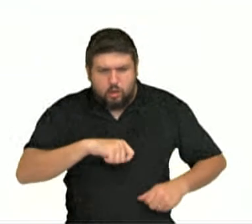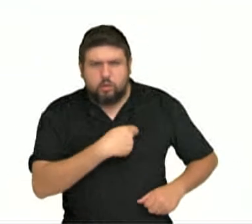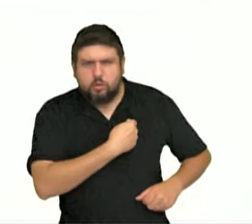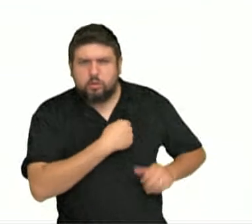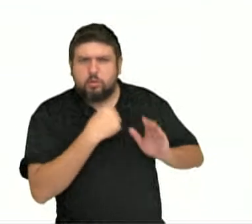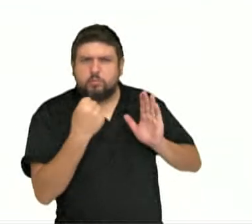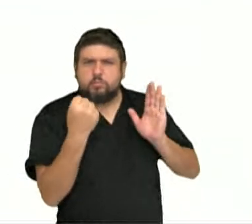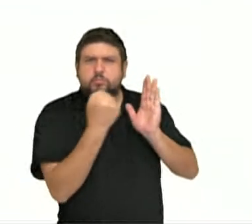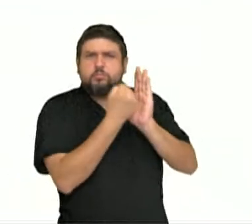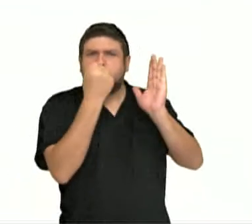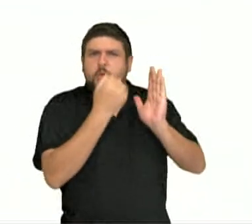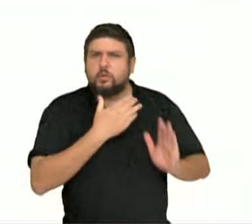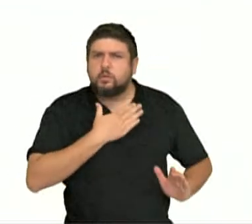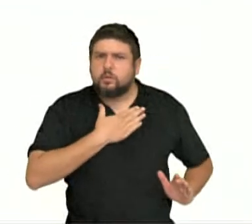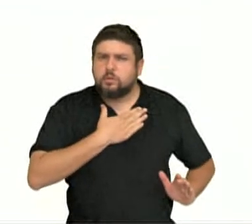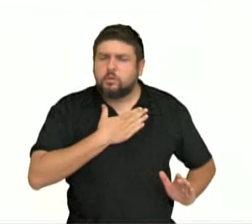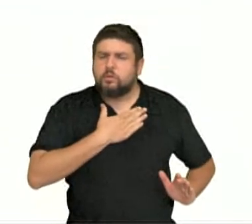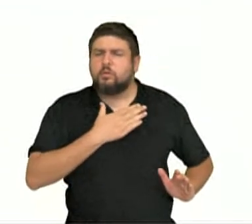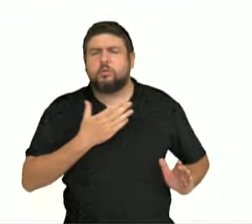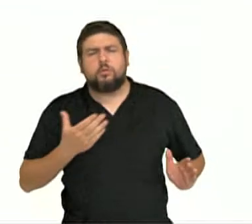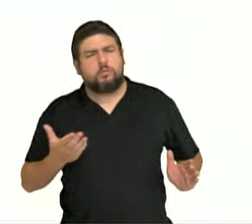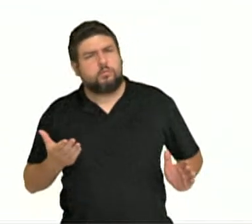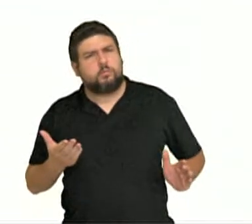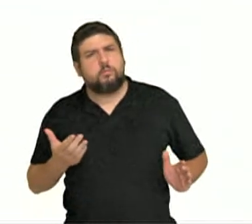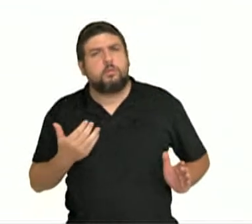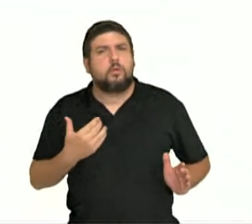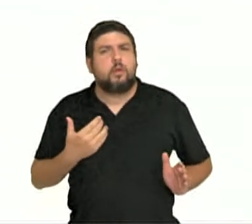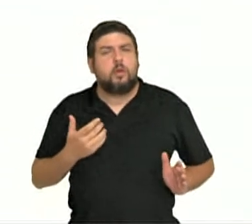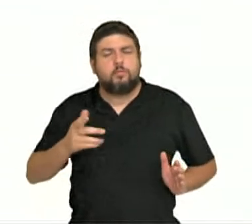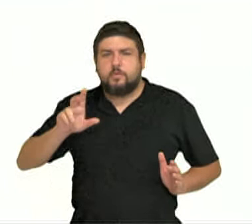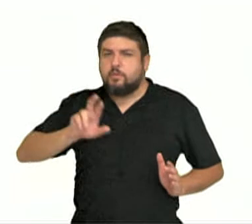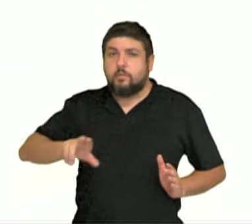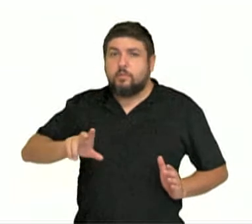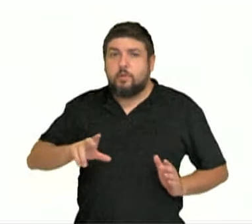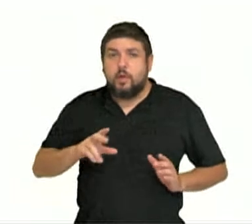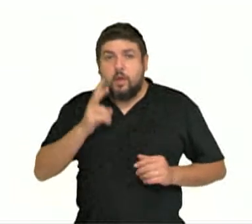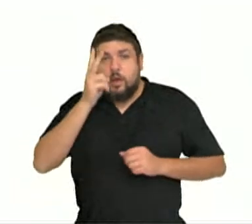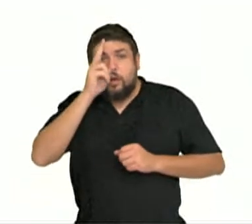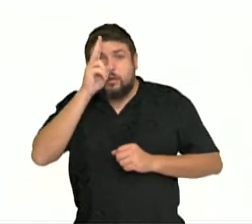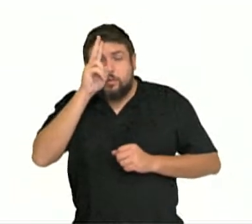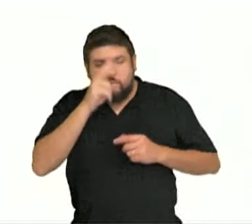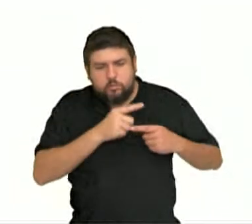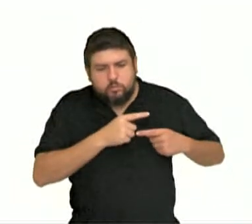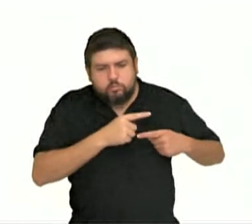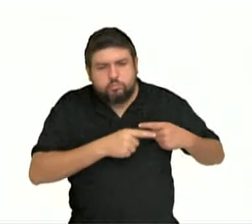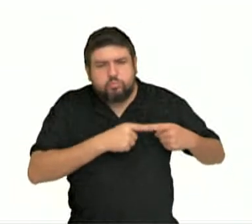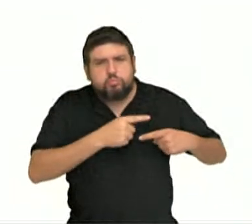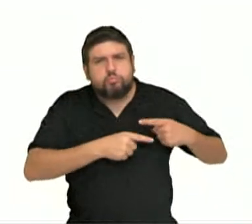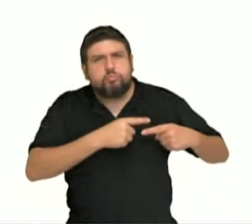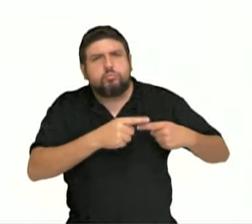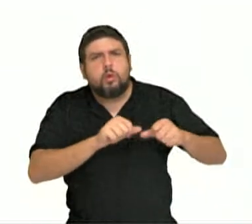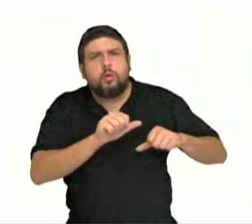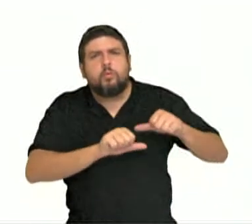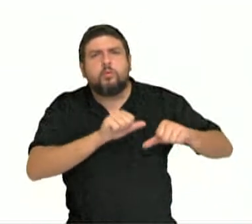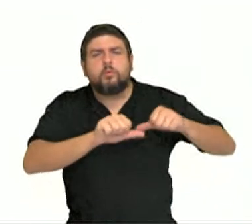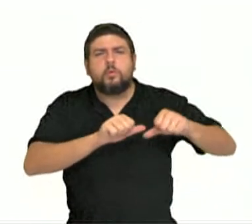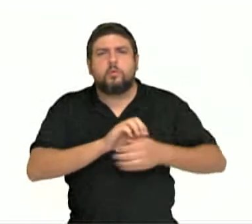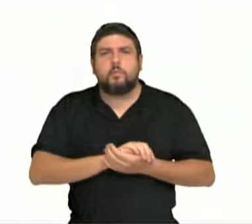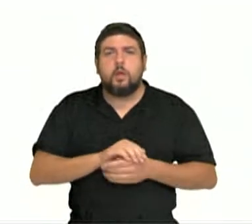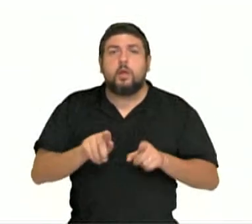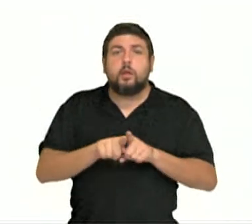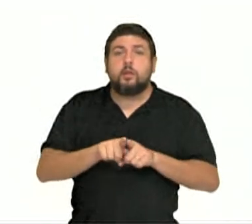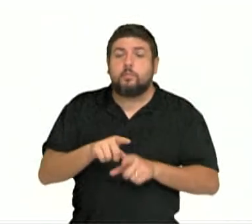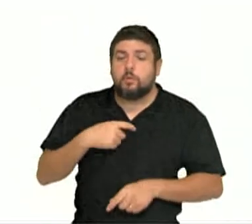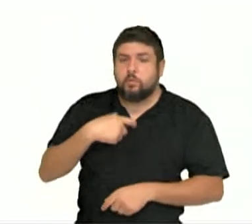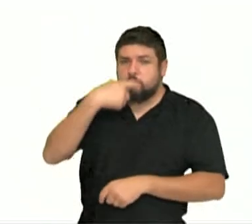corpo transformou-se muito e de forma diversa entre diferentes culturas e países. A estética pessoal é também